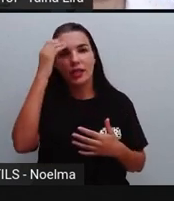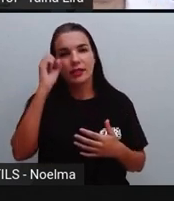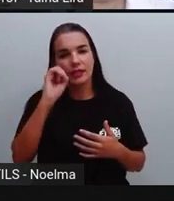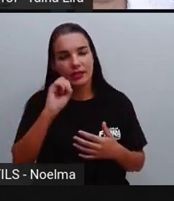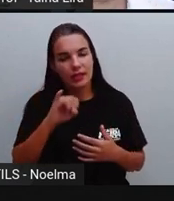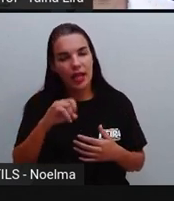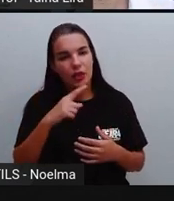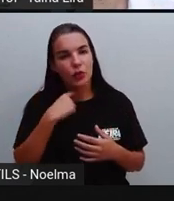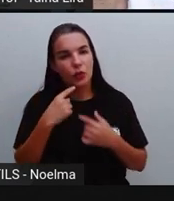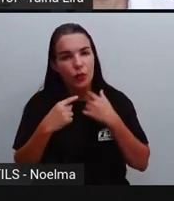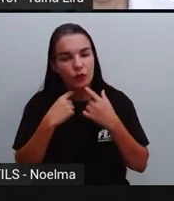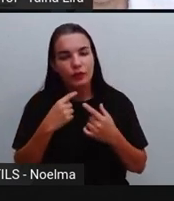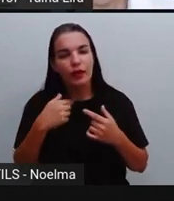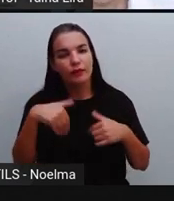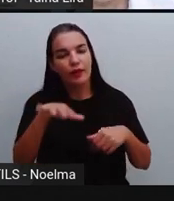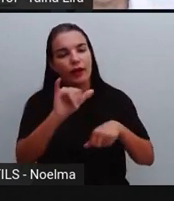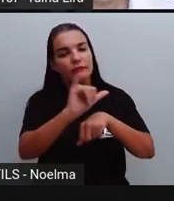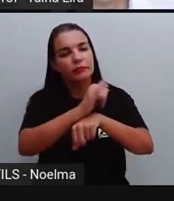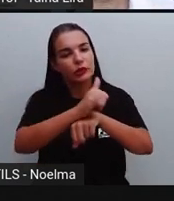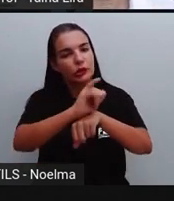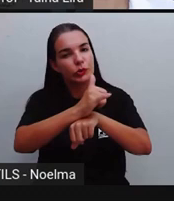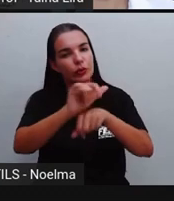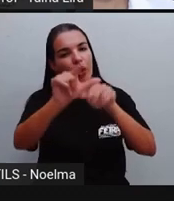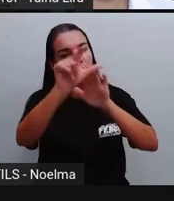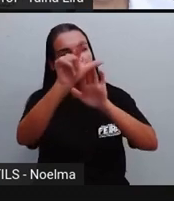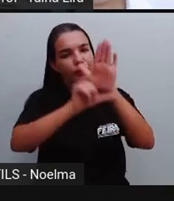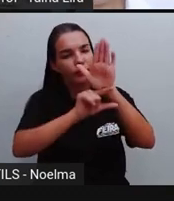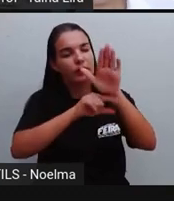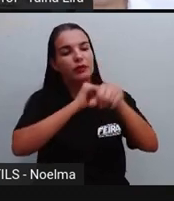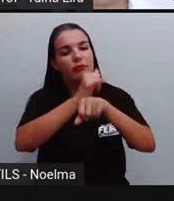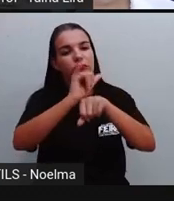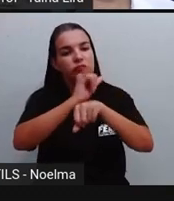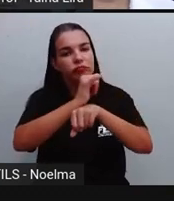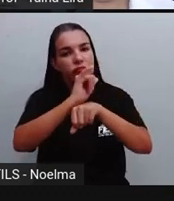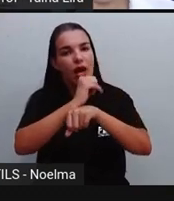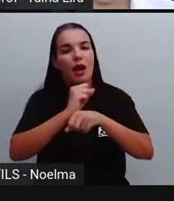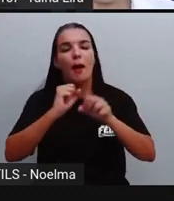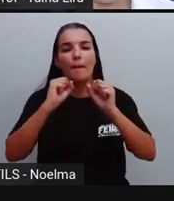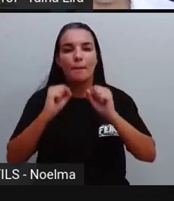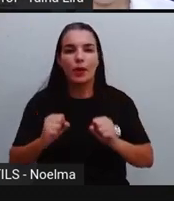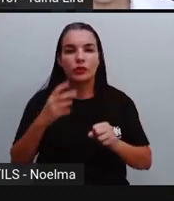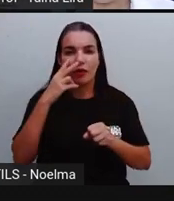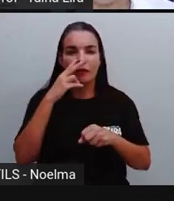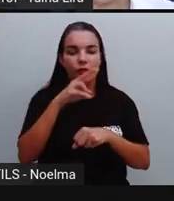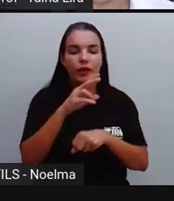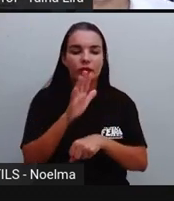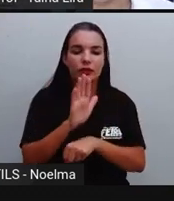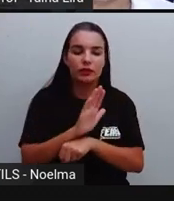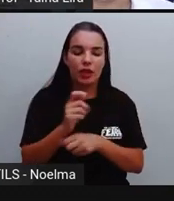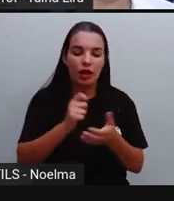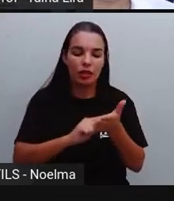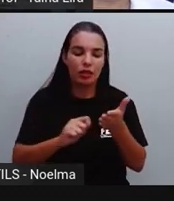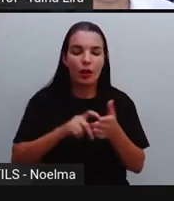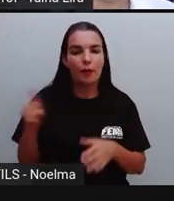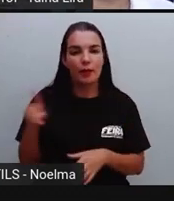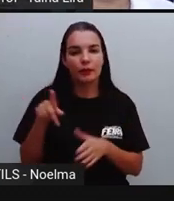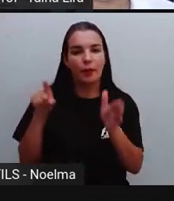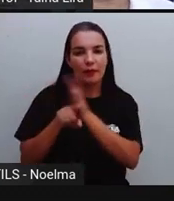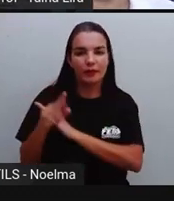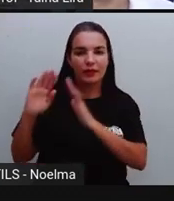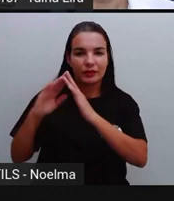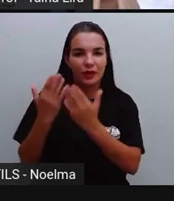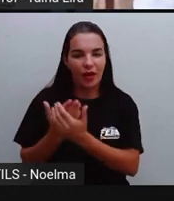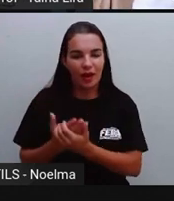Se ficou alguma dúvida, vai lá na nossa playlist, Assiste novamente a aula, Ou anota e pergunta ao seu professor aí na